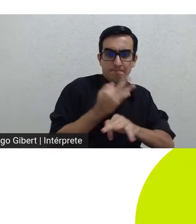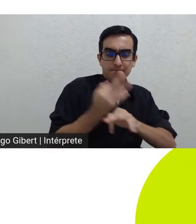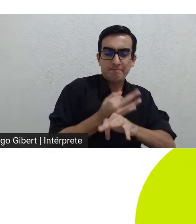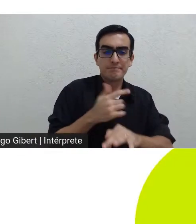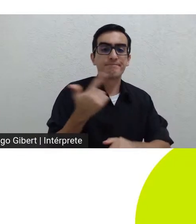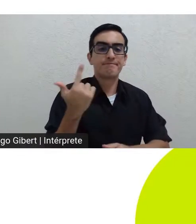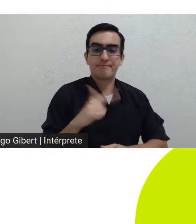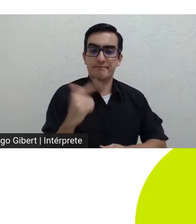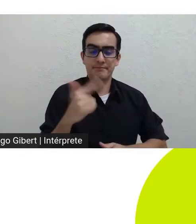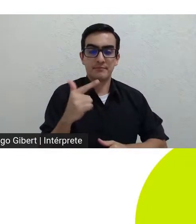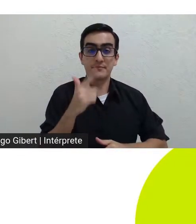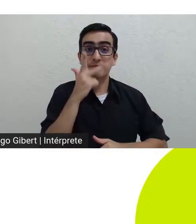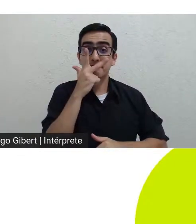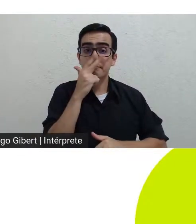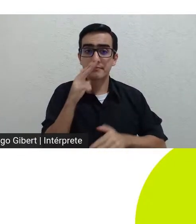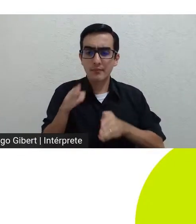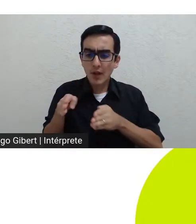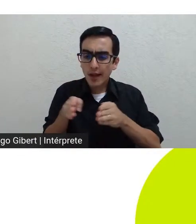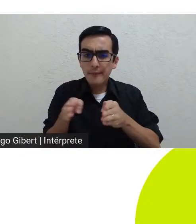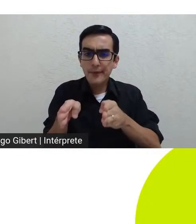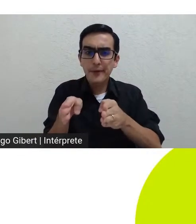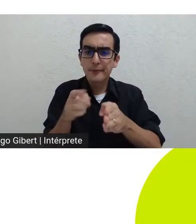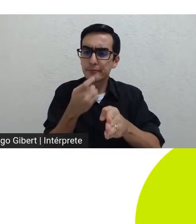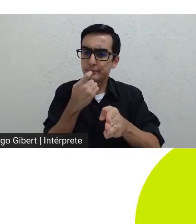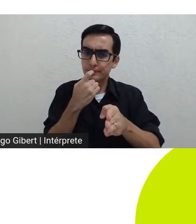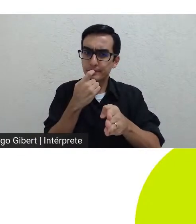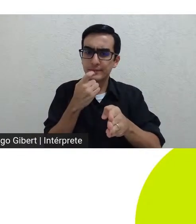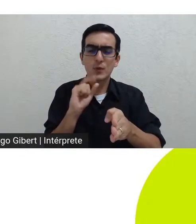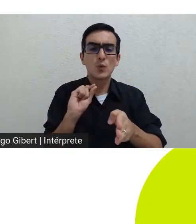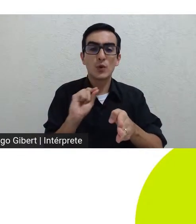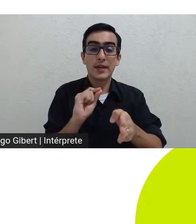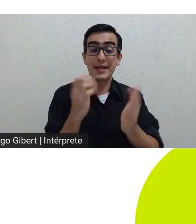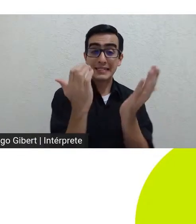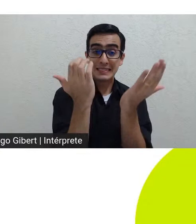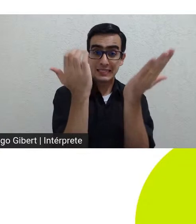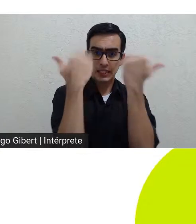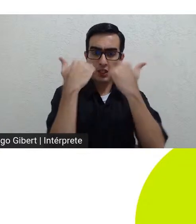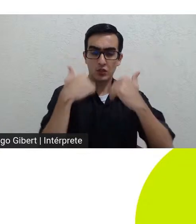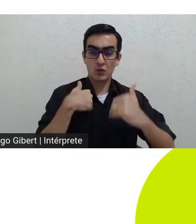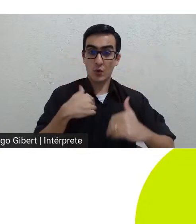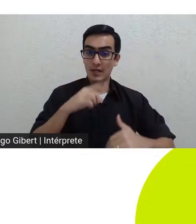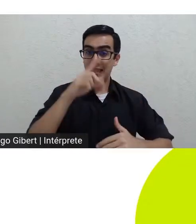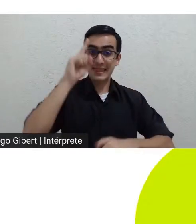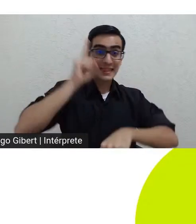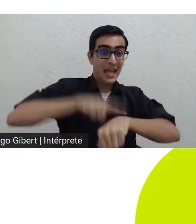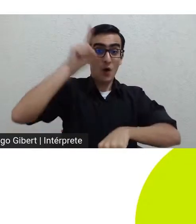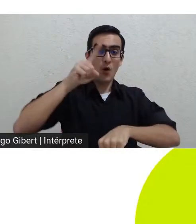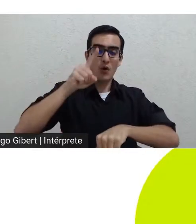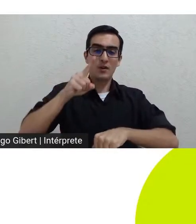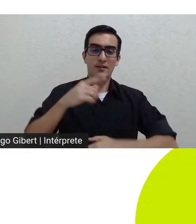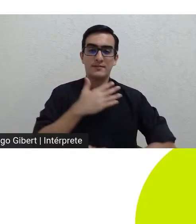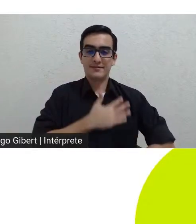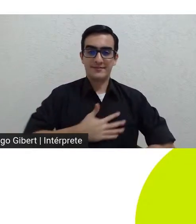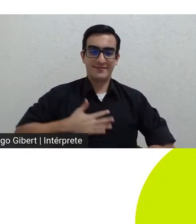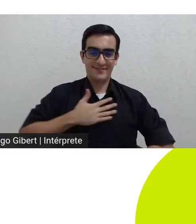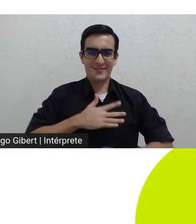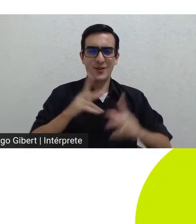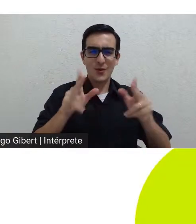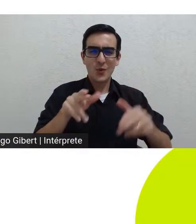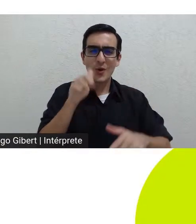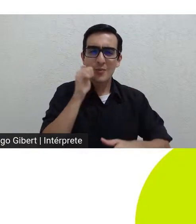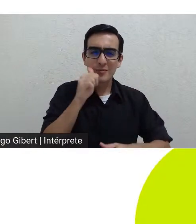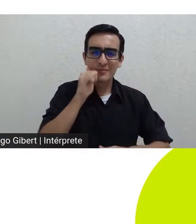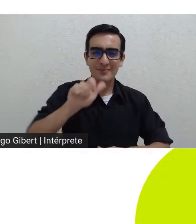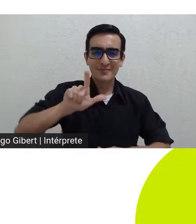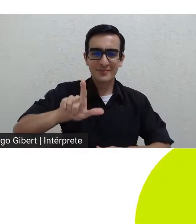um caminho mais curto no qual uma satisfação pulsional como disse a Luciana com